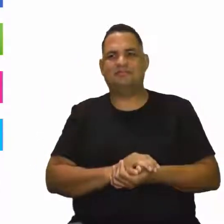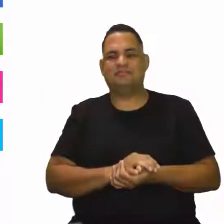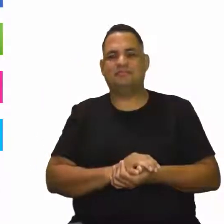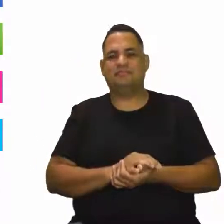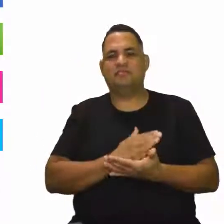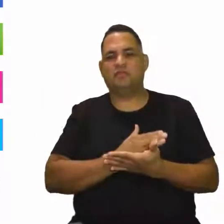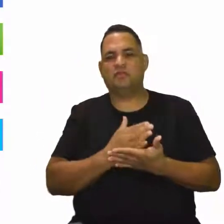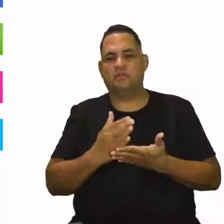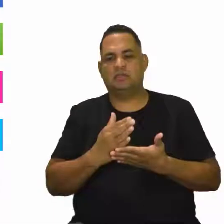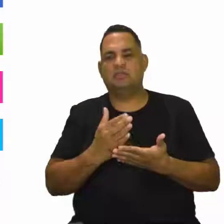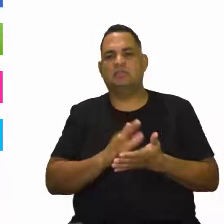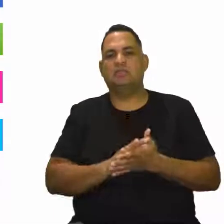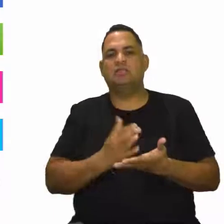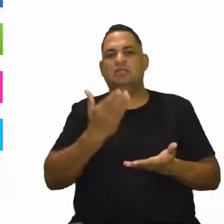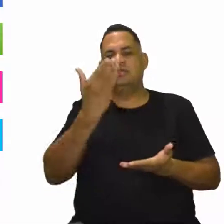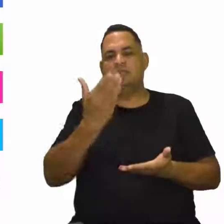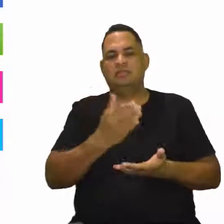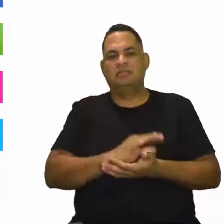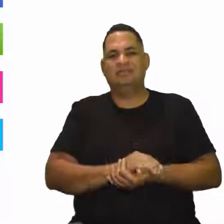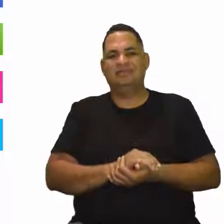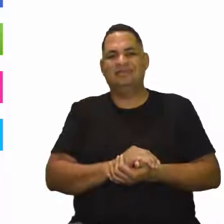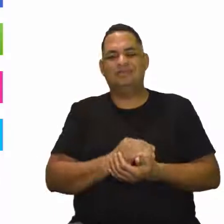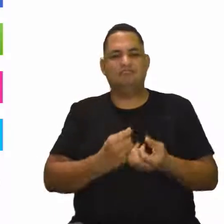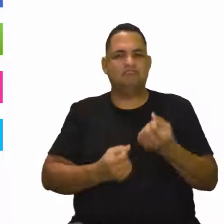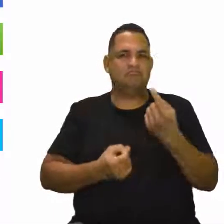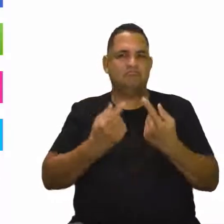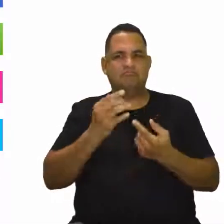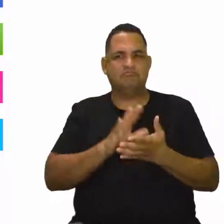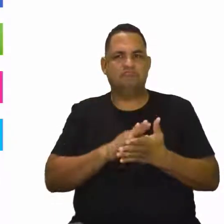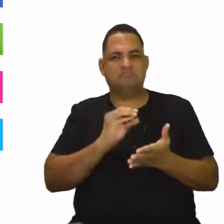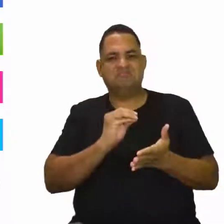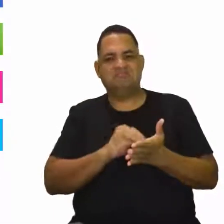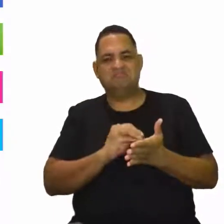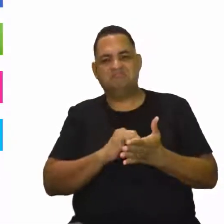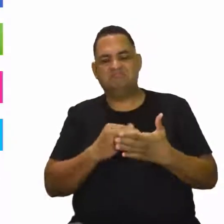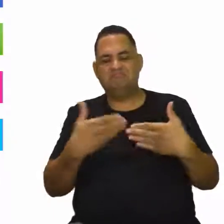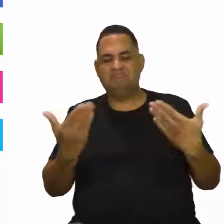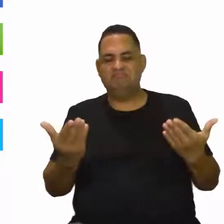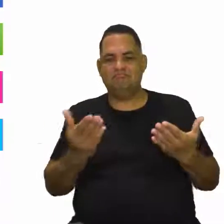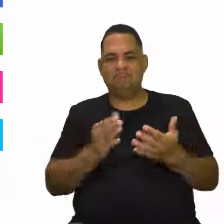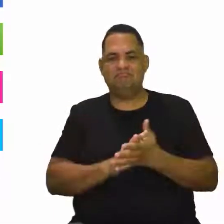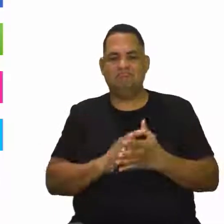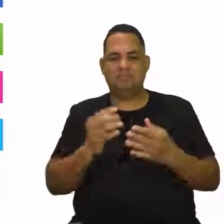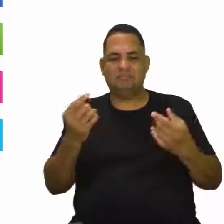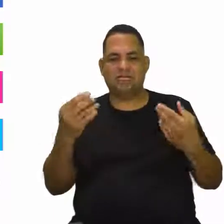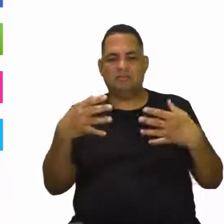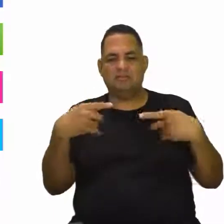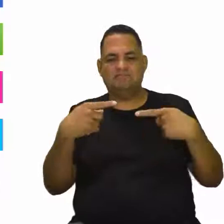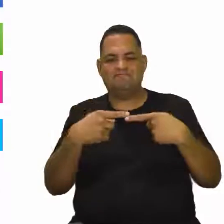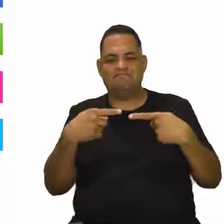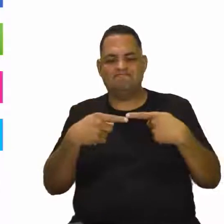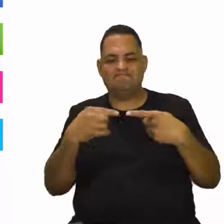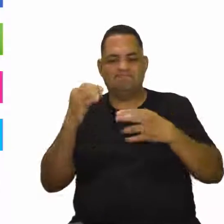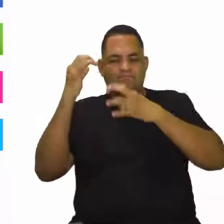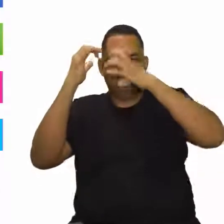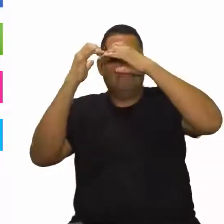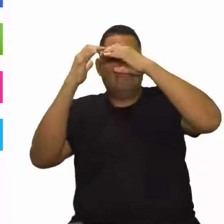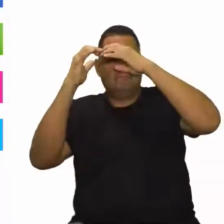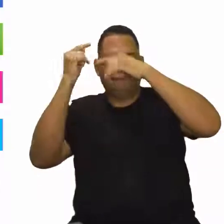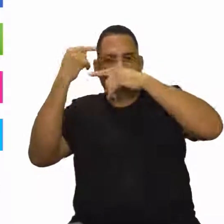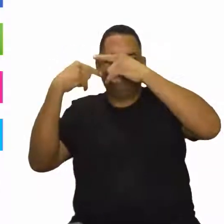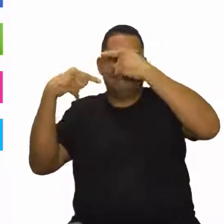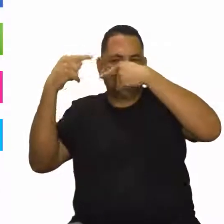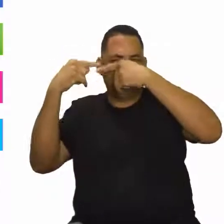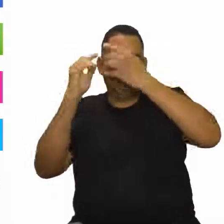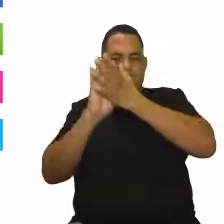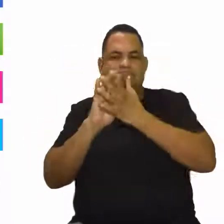gente falou lá no início, né, dos lapsos de memória, algumas pequenas falhas aí, né? Algumas conexões no cérebro já não estão sendo